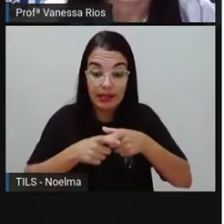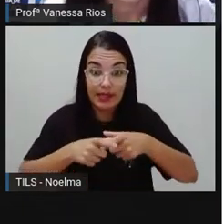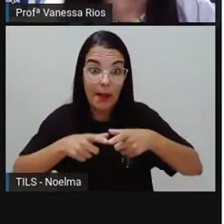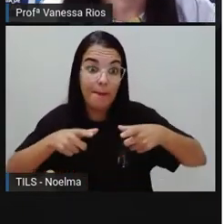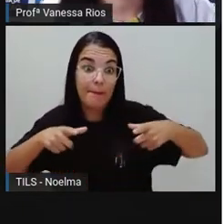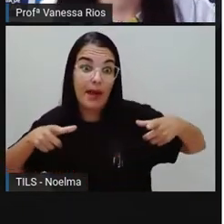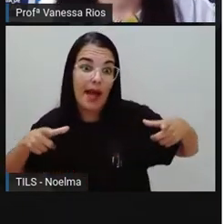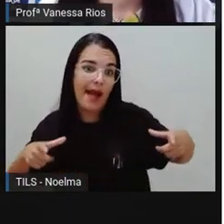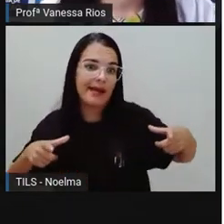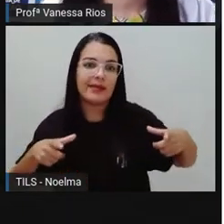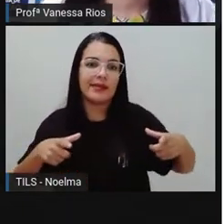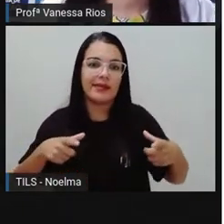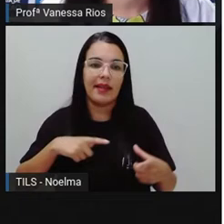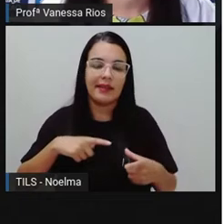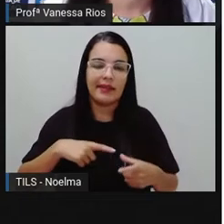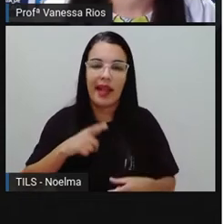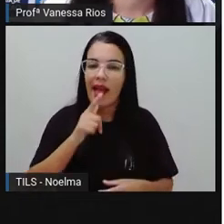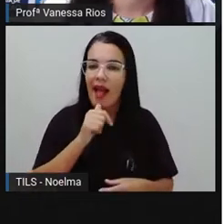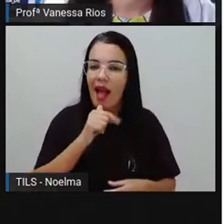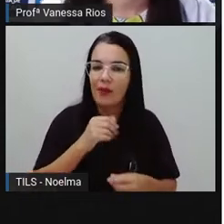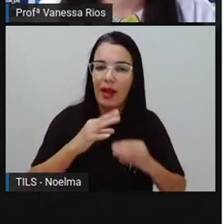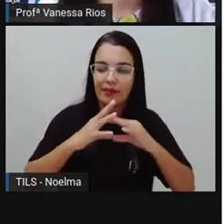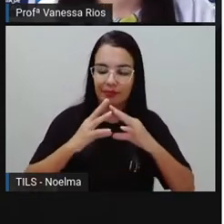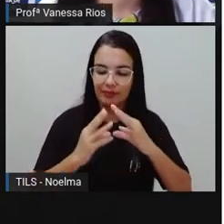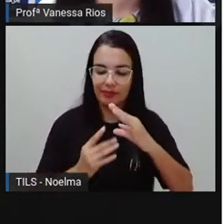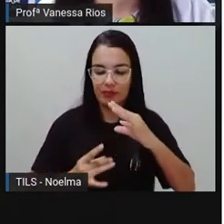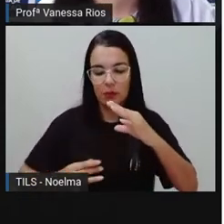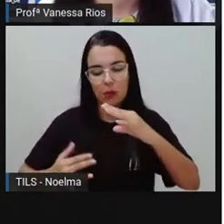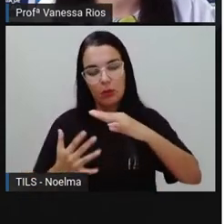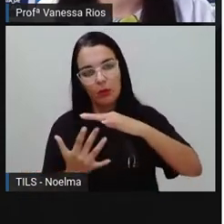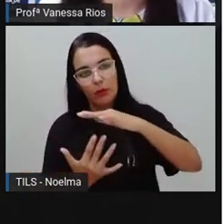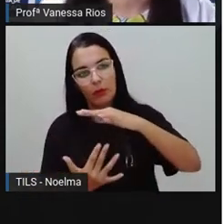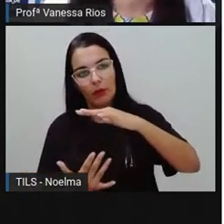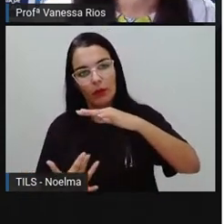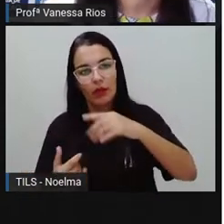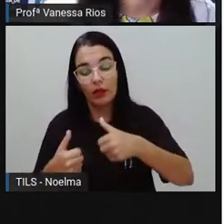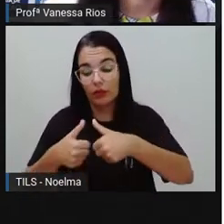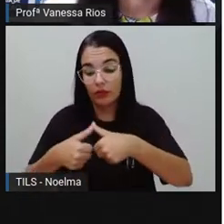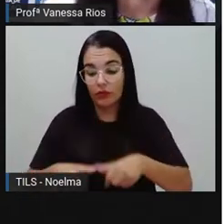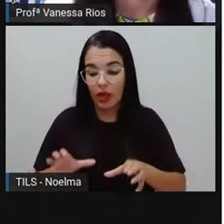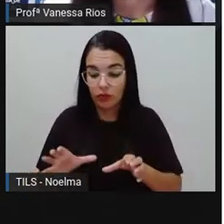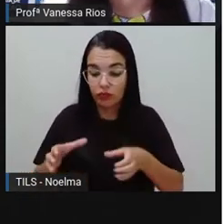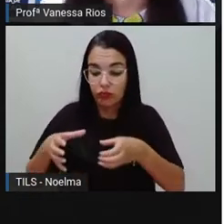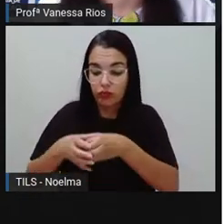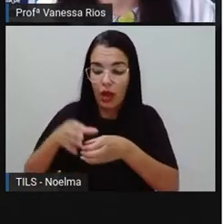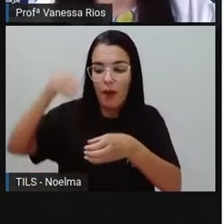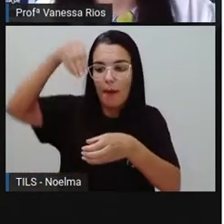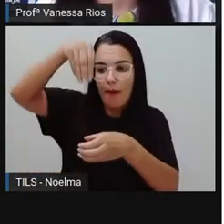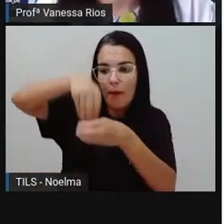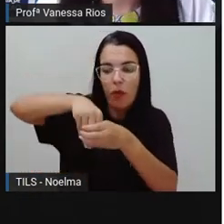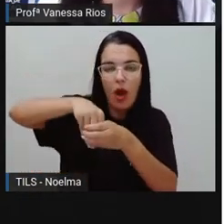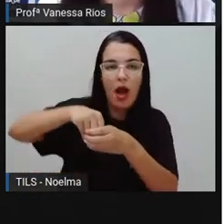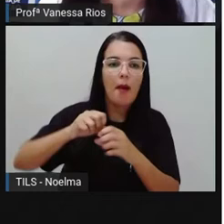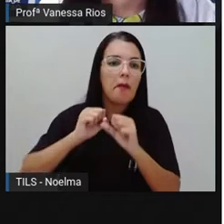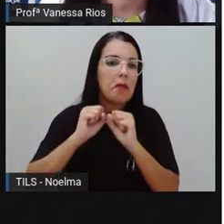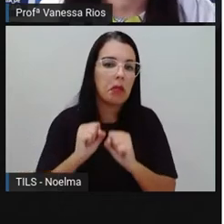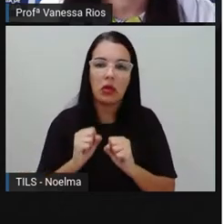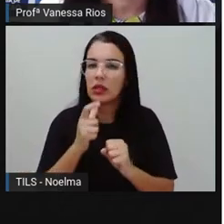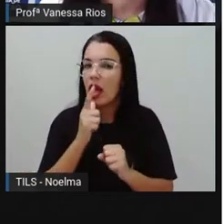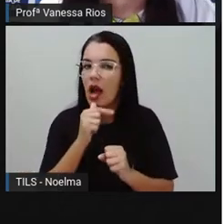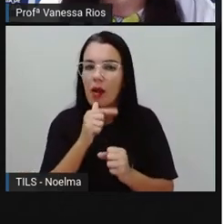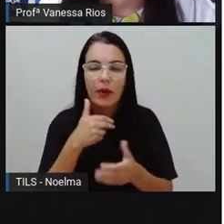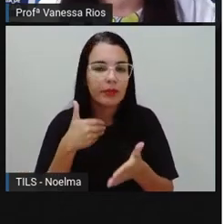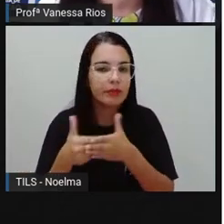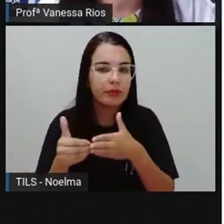entre as moléculas, a água adquire a forma do recipiente em que ela está contida. Então eu posso colocar a mesma quantidade